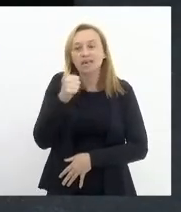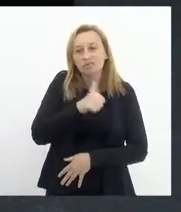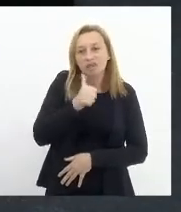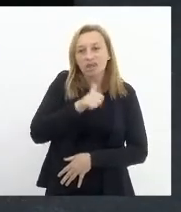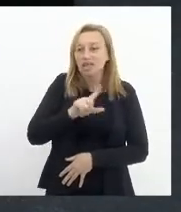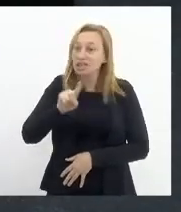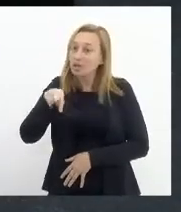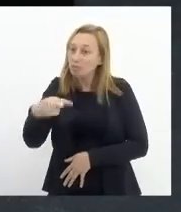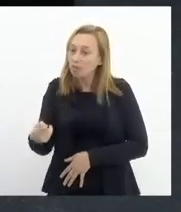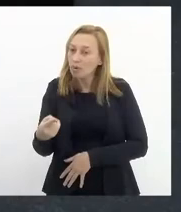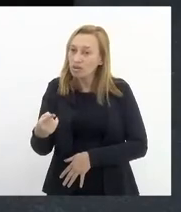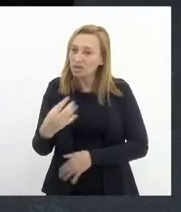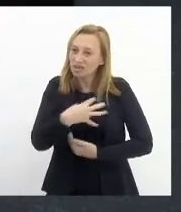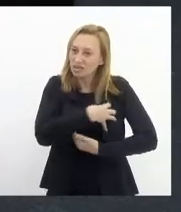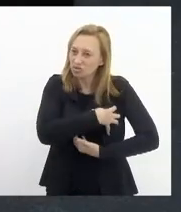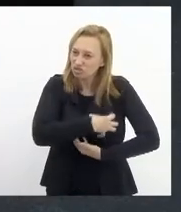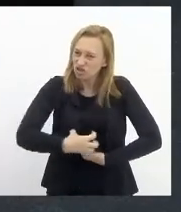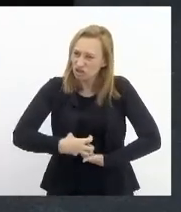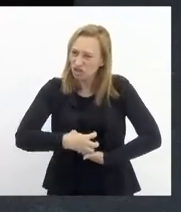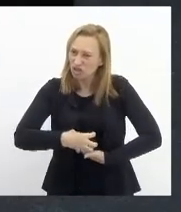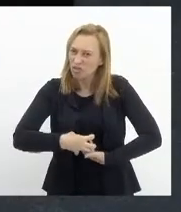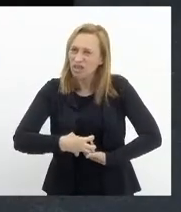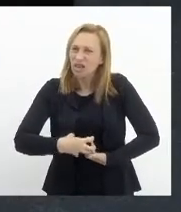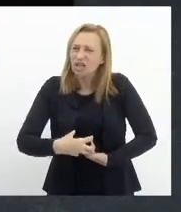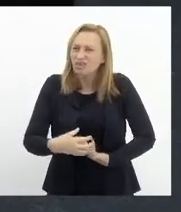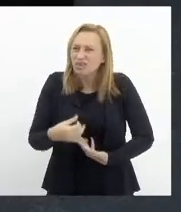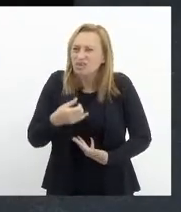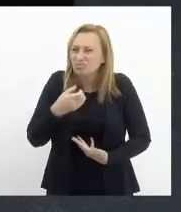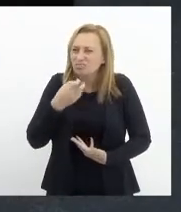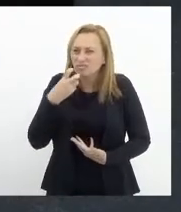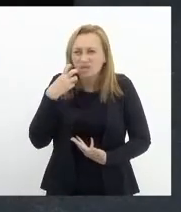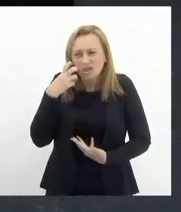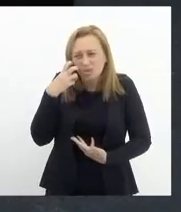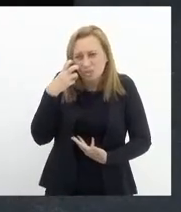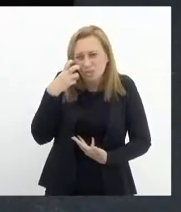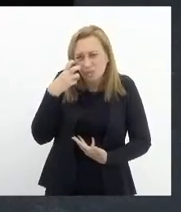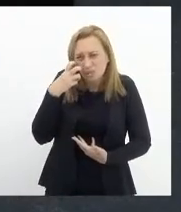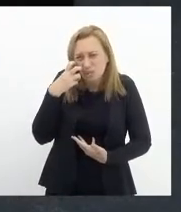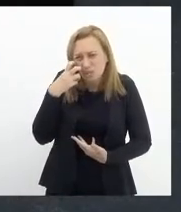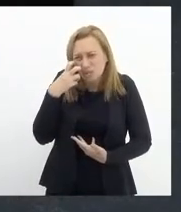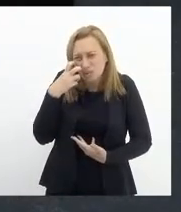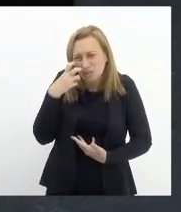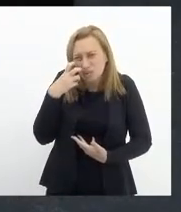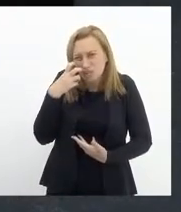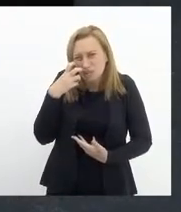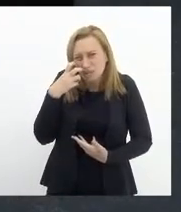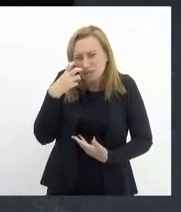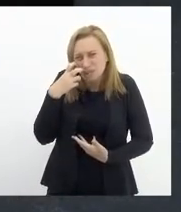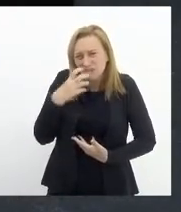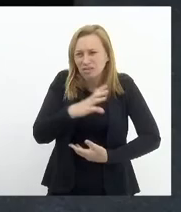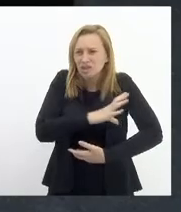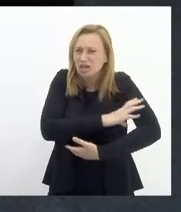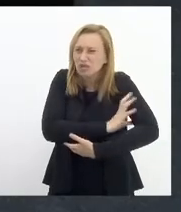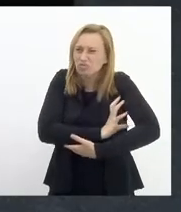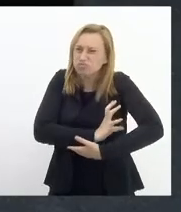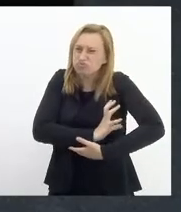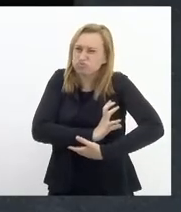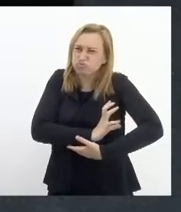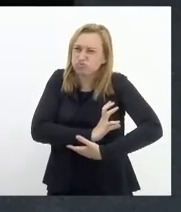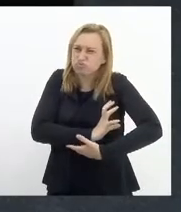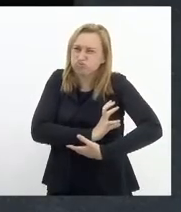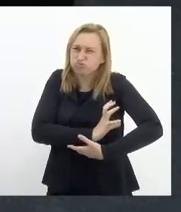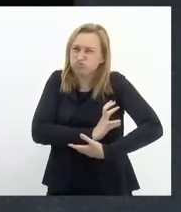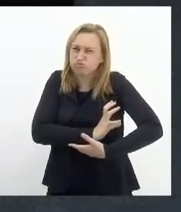depois que são mastectomizadas, elas ficam, né, com braços, com braços inchados por conta da